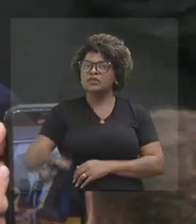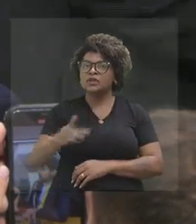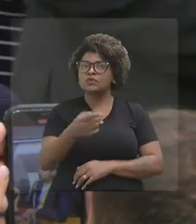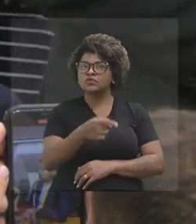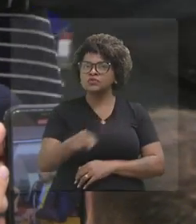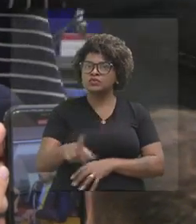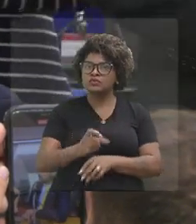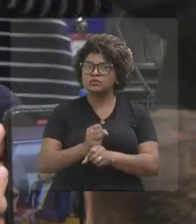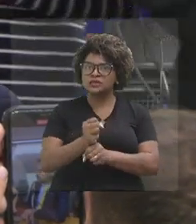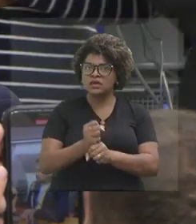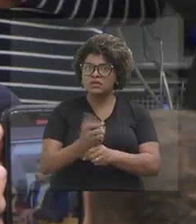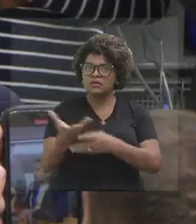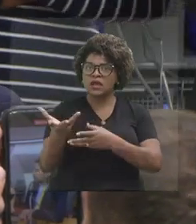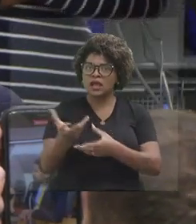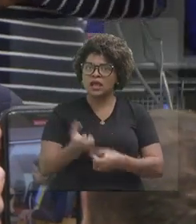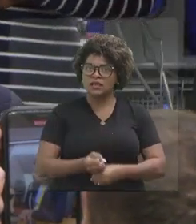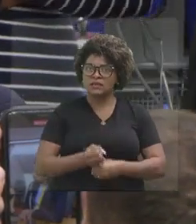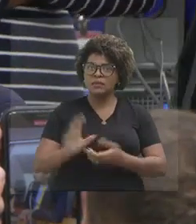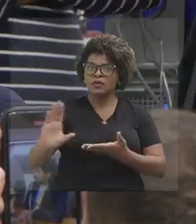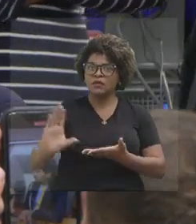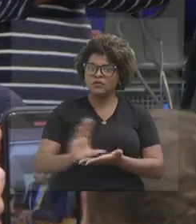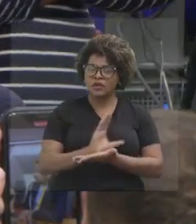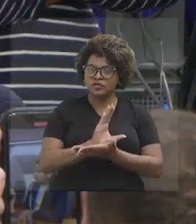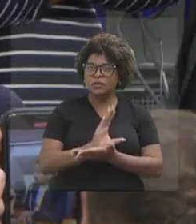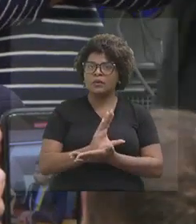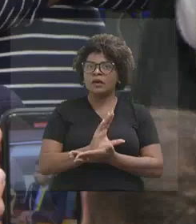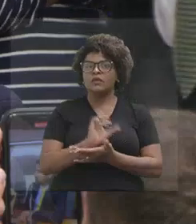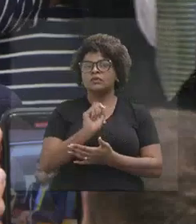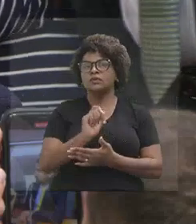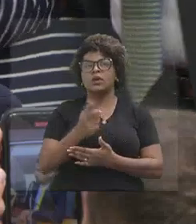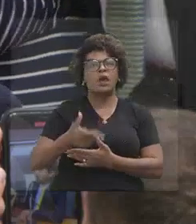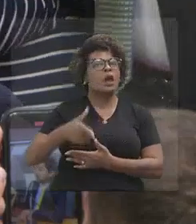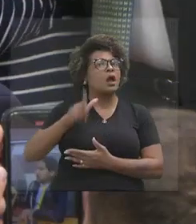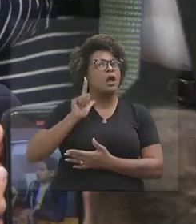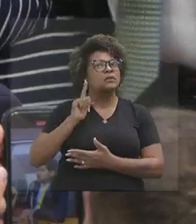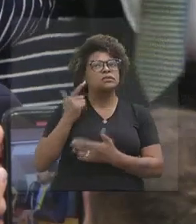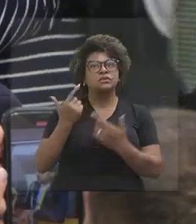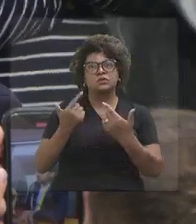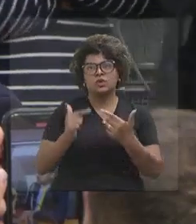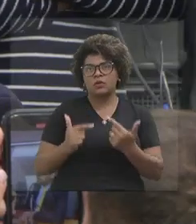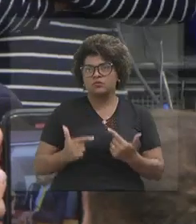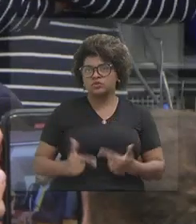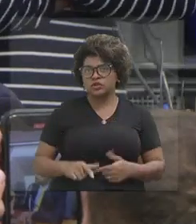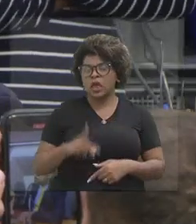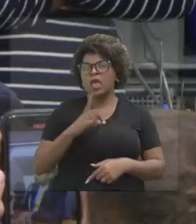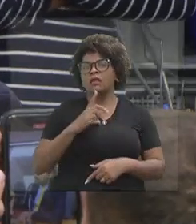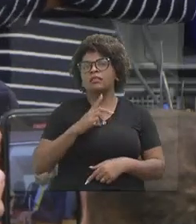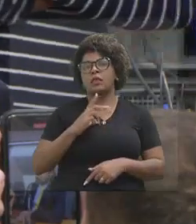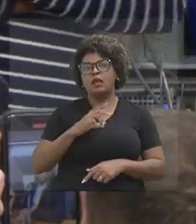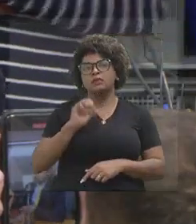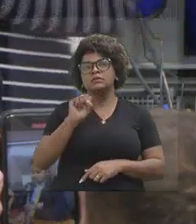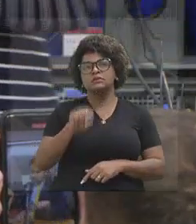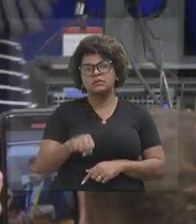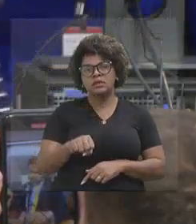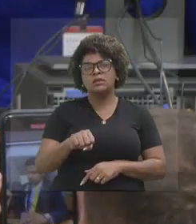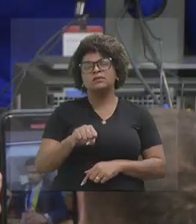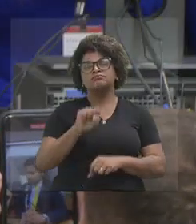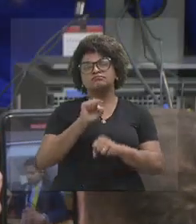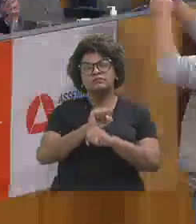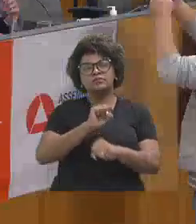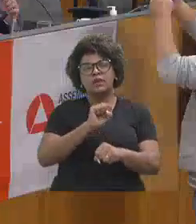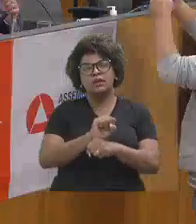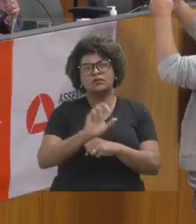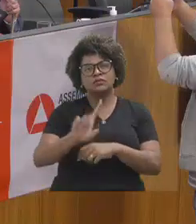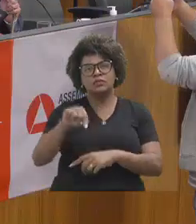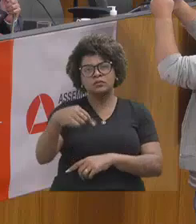recebeu uma quantidade de investimentos como há um tempo, já não tinha. E nós temos a expectativa que nesses próximos quatro anos